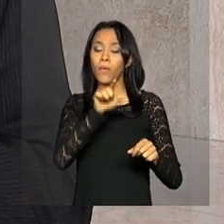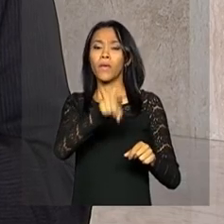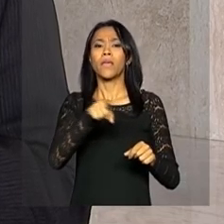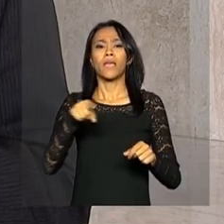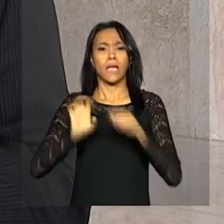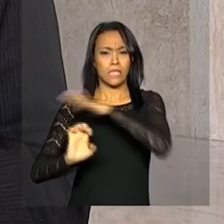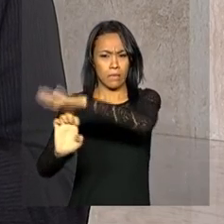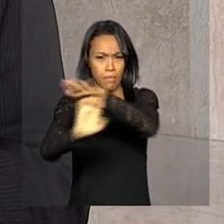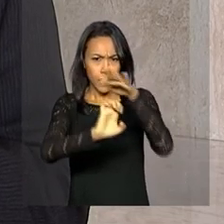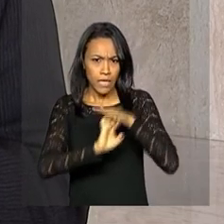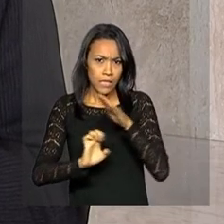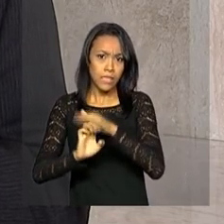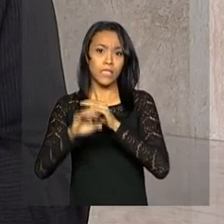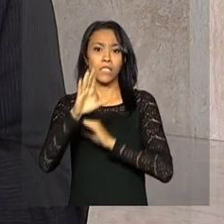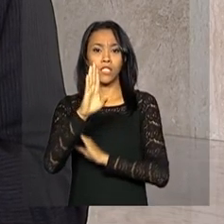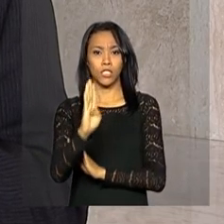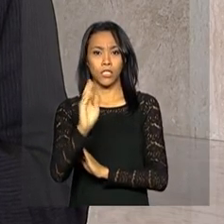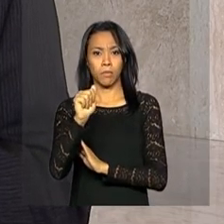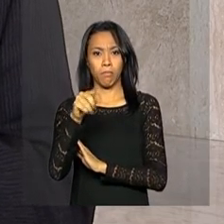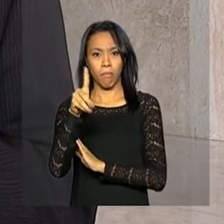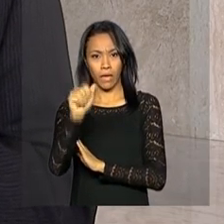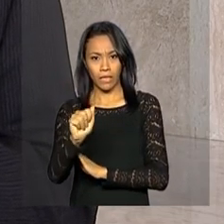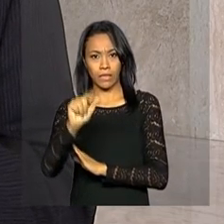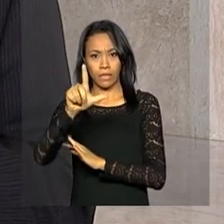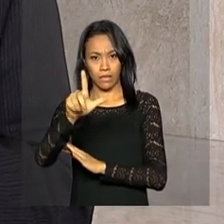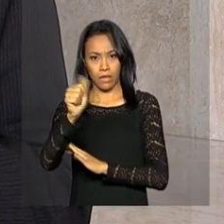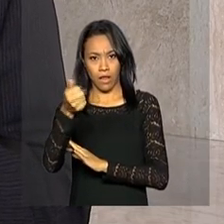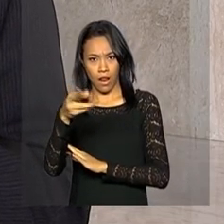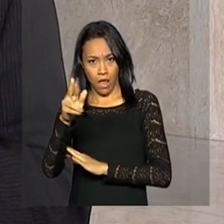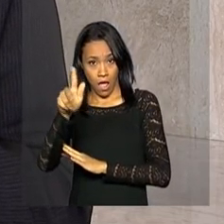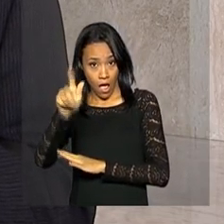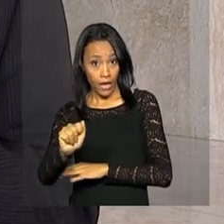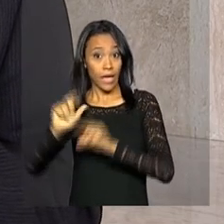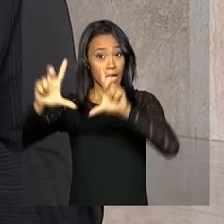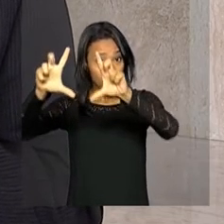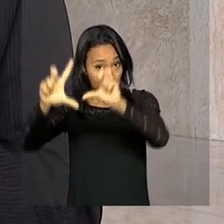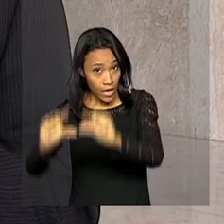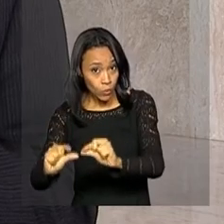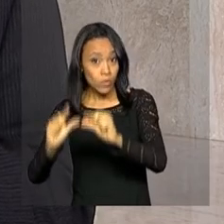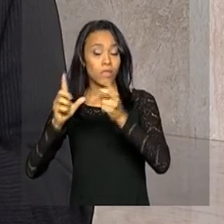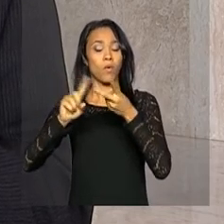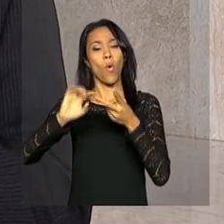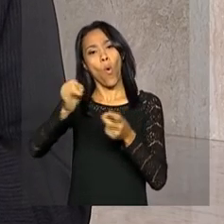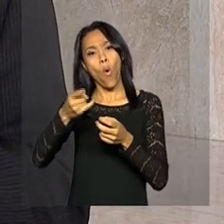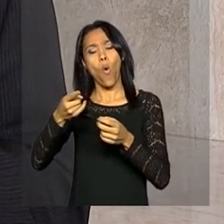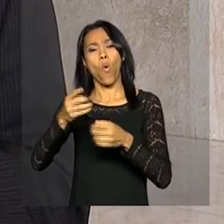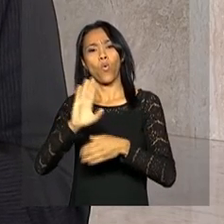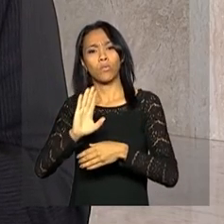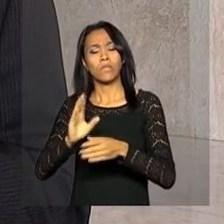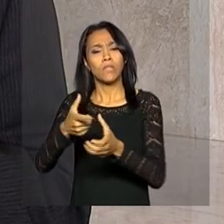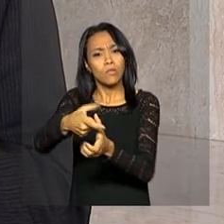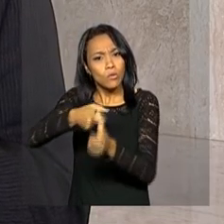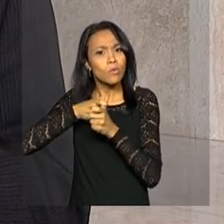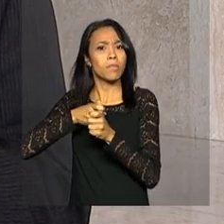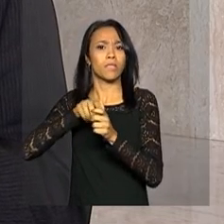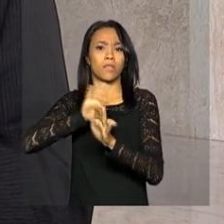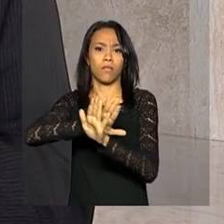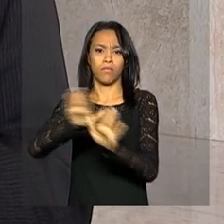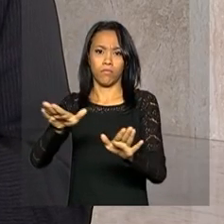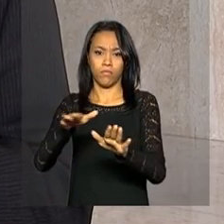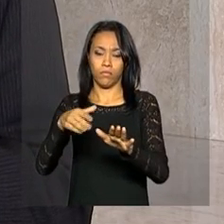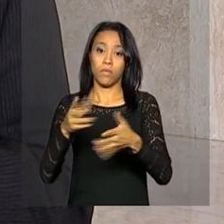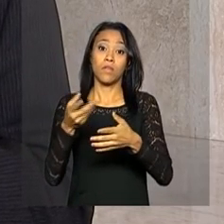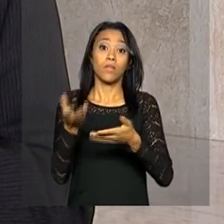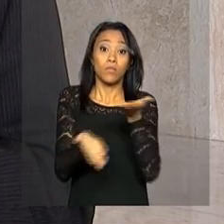banda larga fixa não adotem medidas como a redução da velocidade, a suspensão do serviço ou ainda façam cobranças adicionais